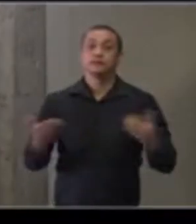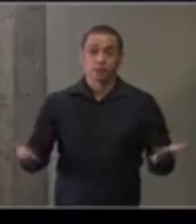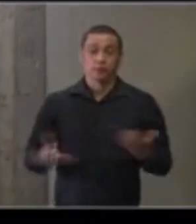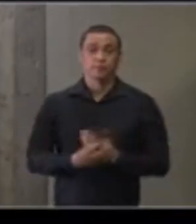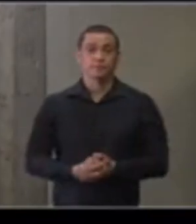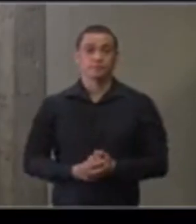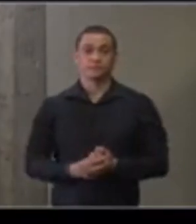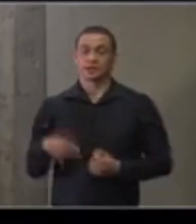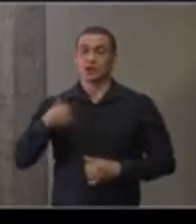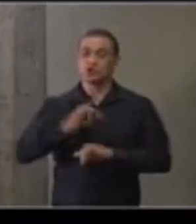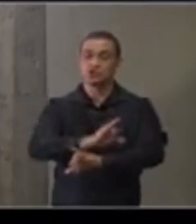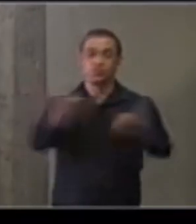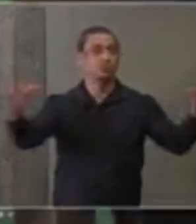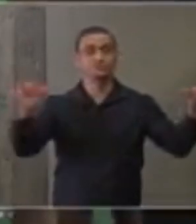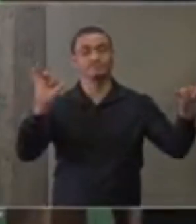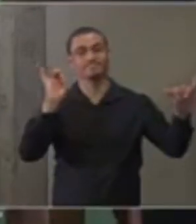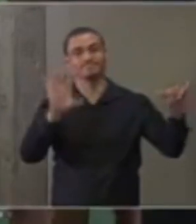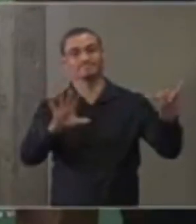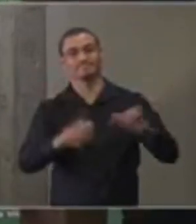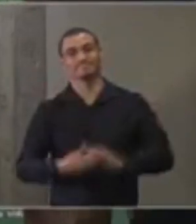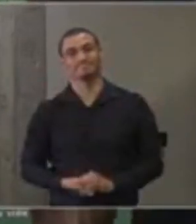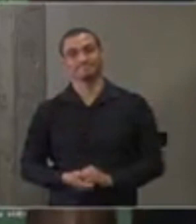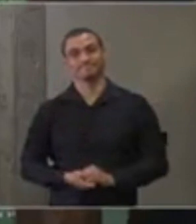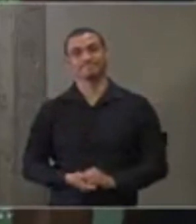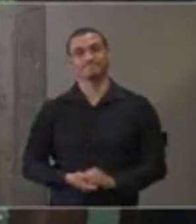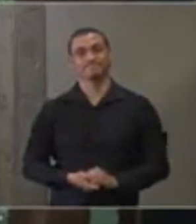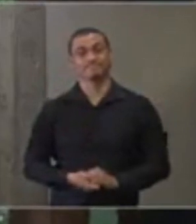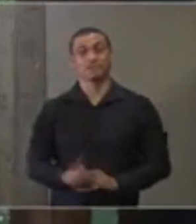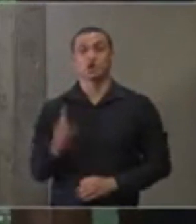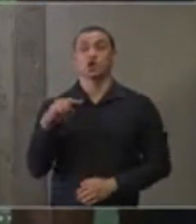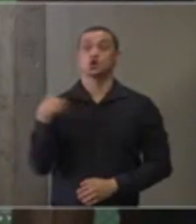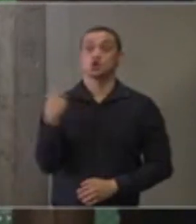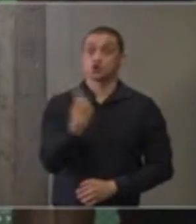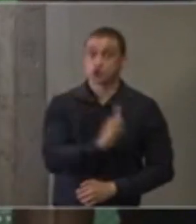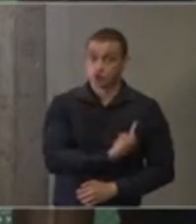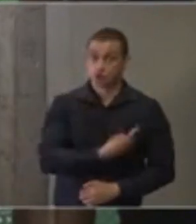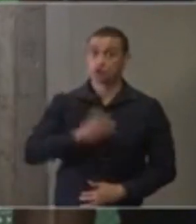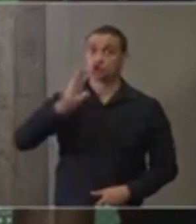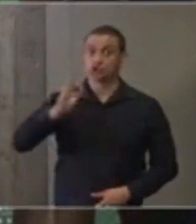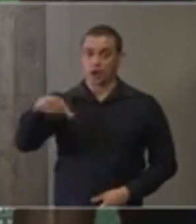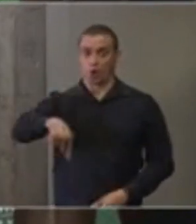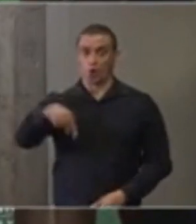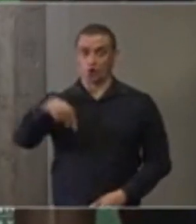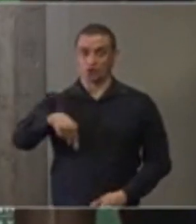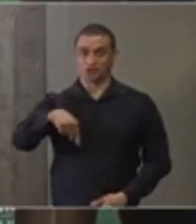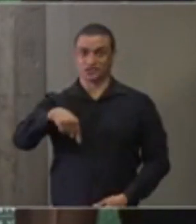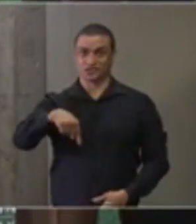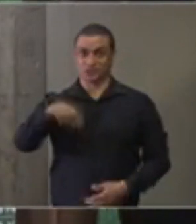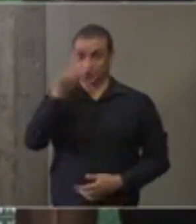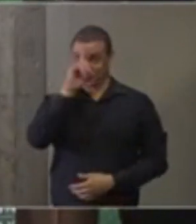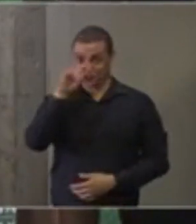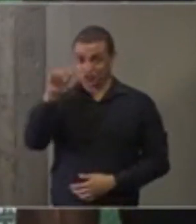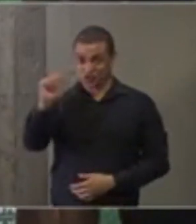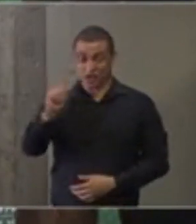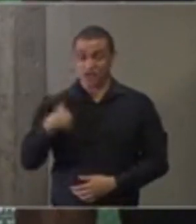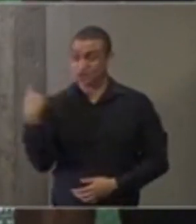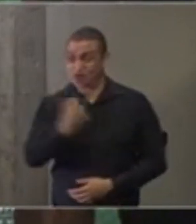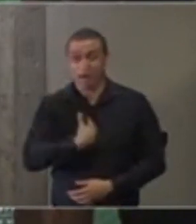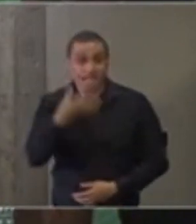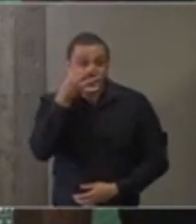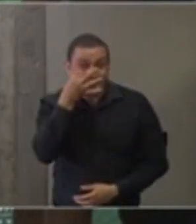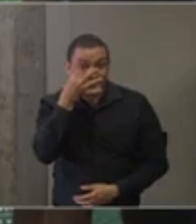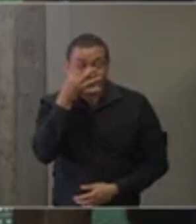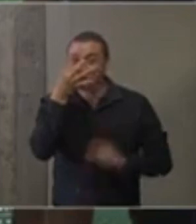Essa é a minha mensagem. Estamos, portanto, no dia de hoje, presenciando um